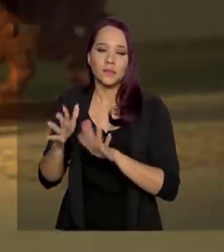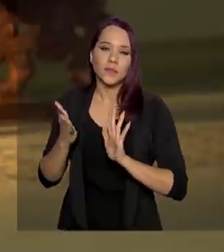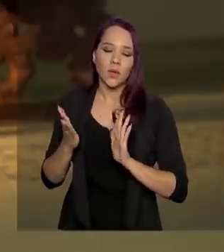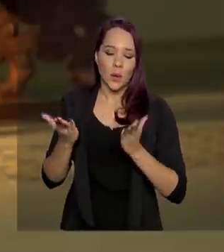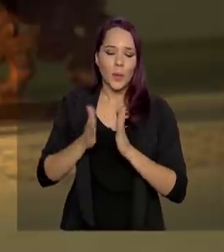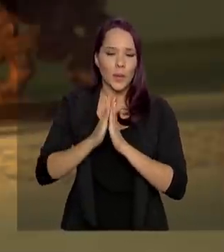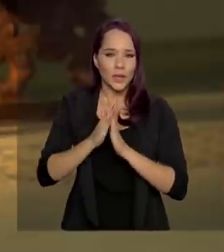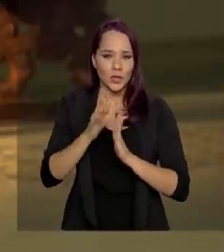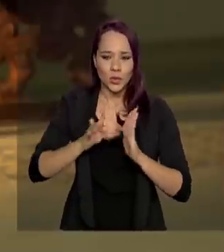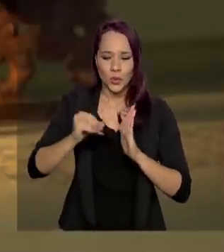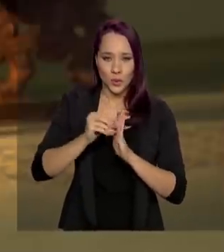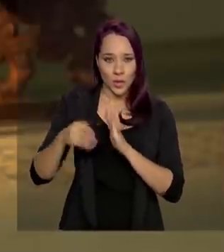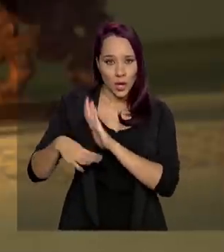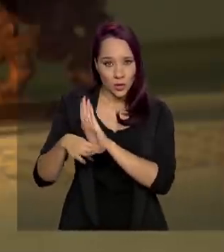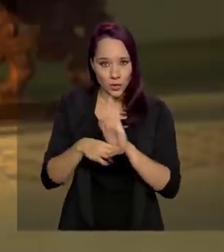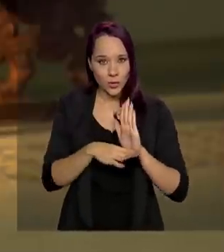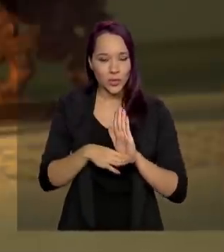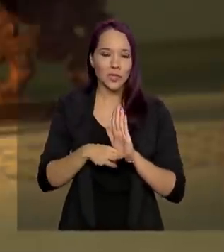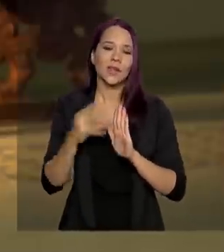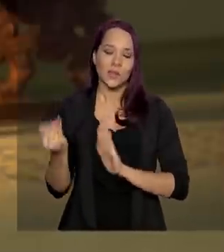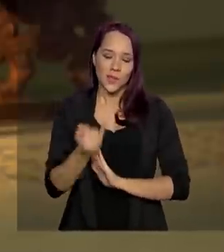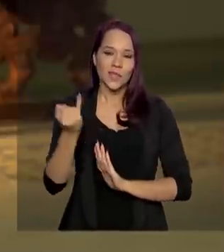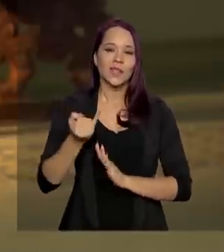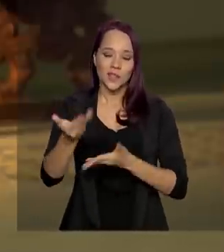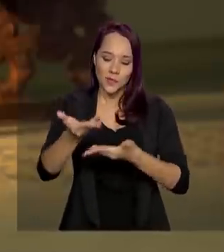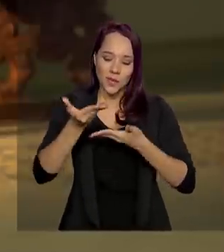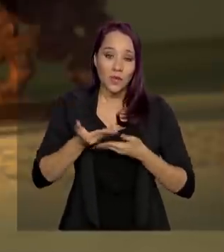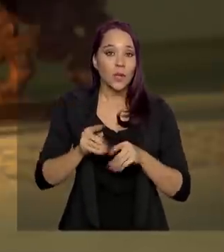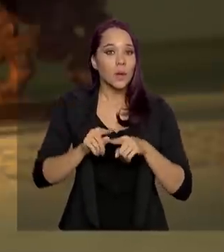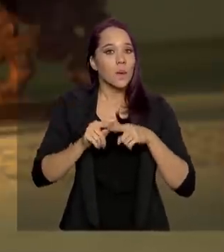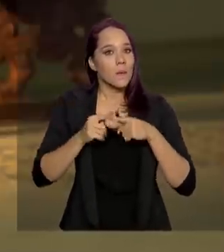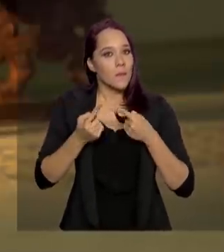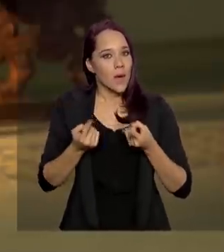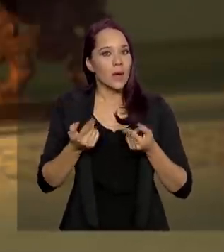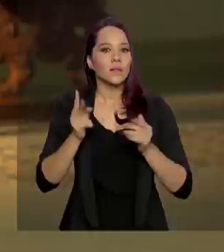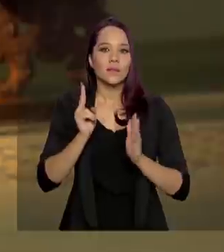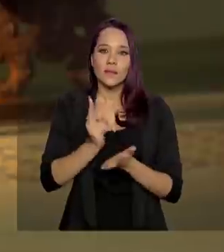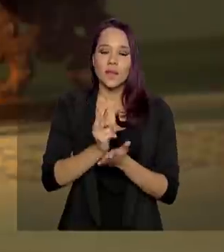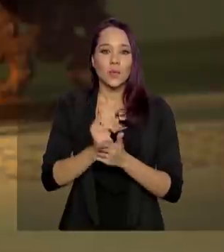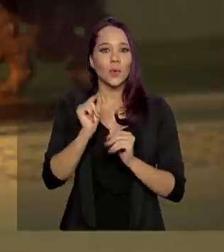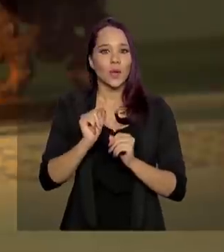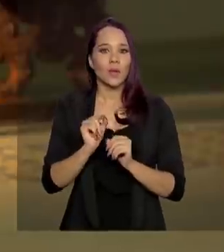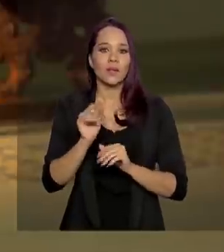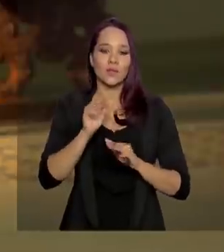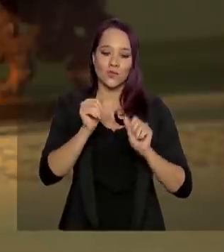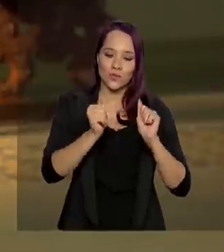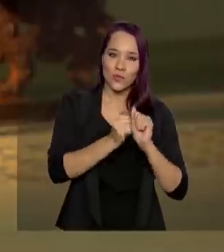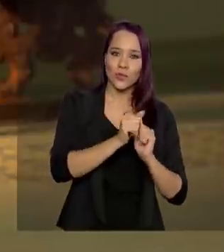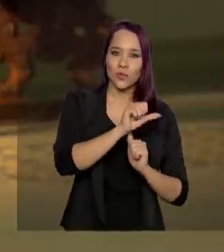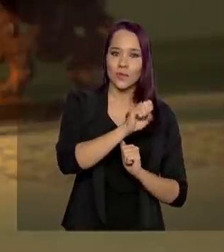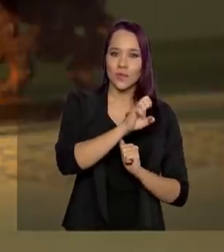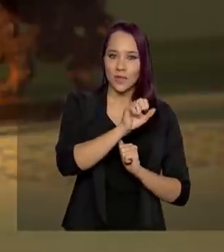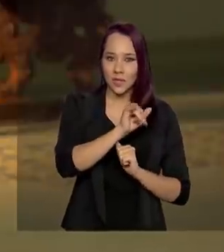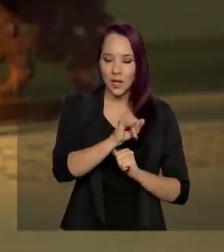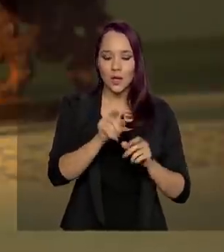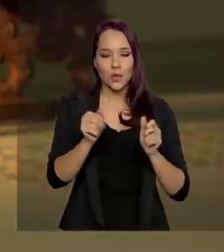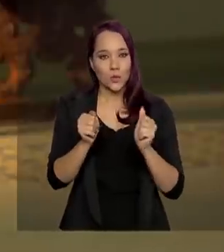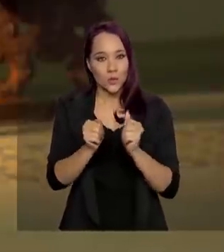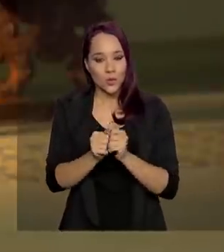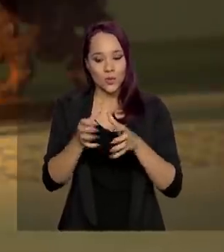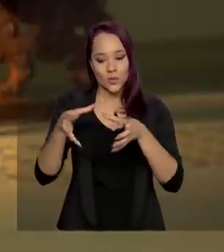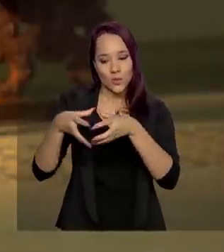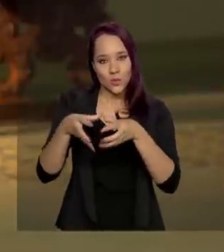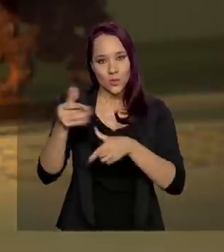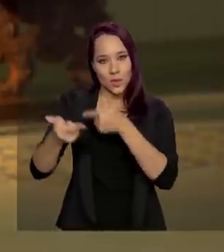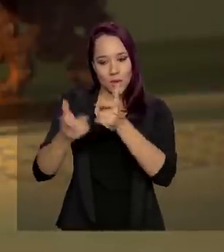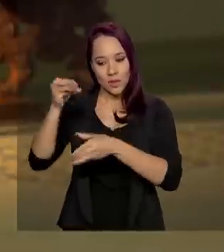toda ajuda humanitária é importante, é bem-vinda, mas que ela seja sempre trabalhada junto com a CESAI, junto com as equipes de campo, para que